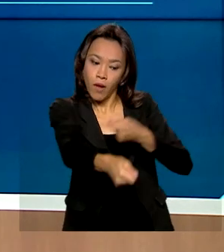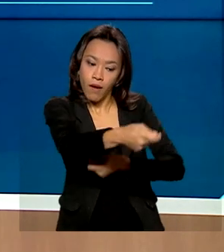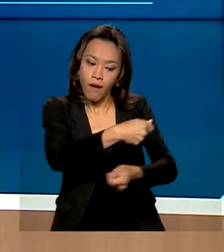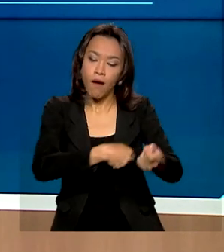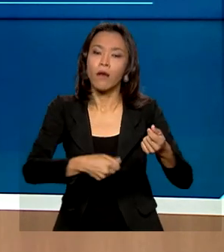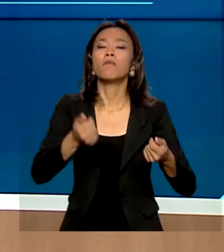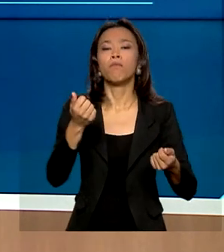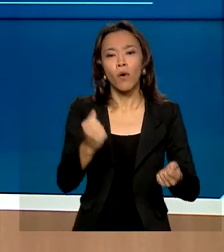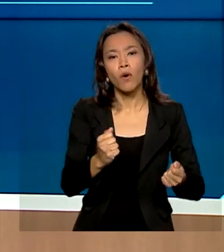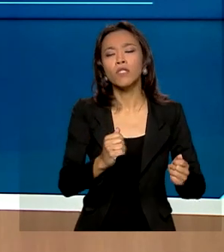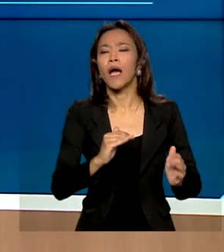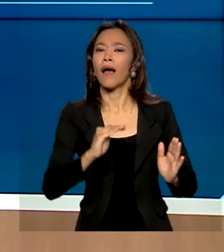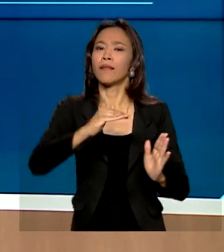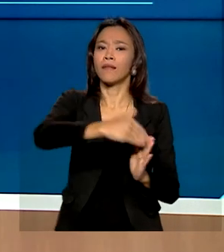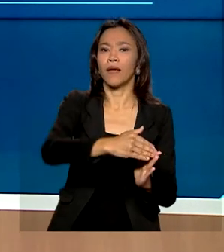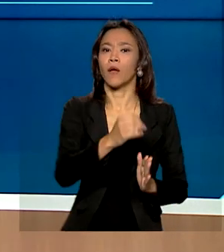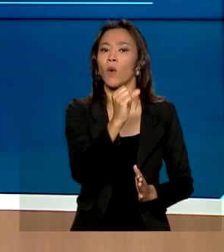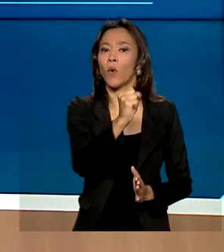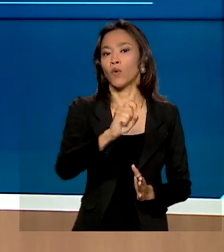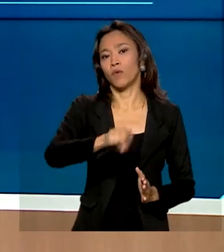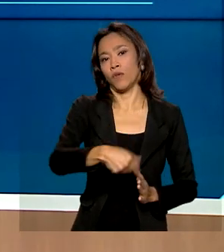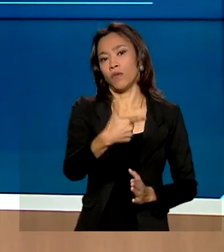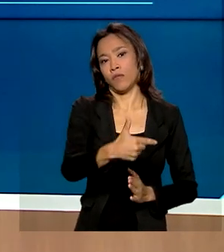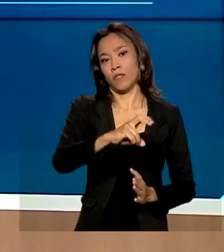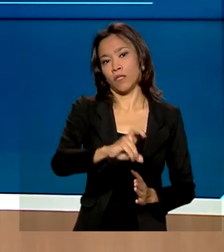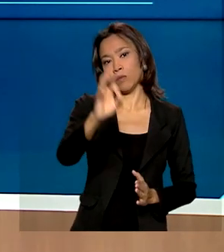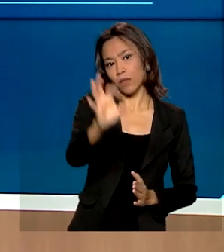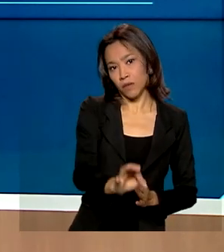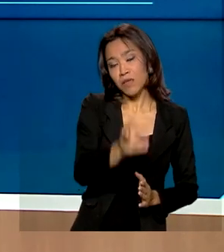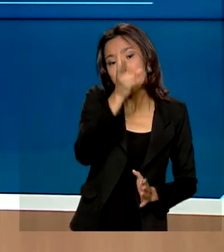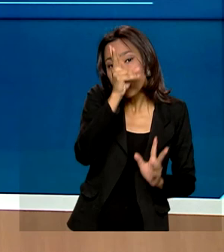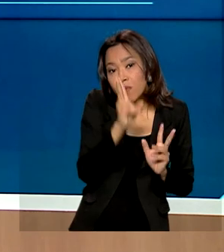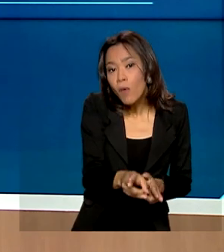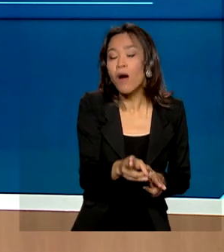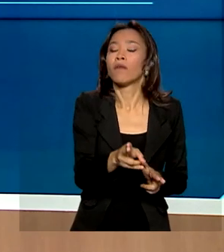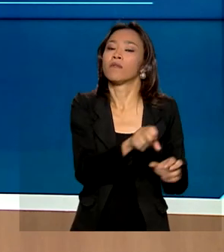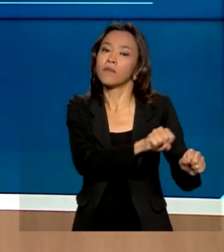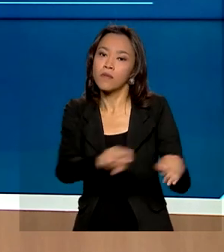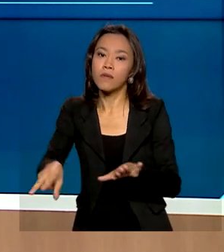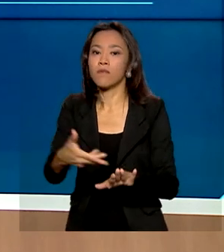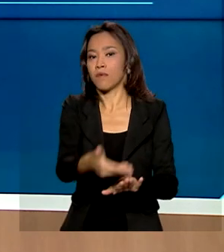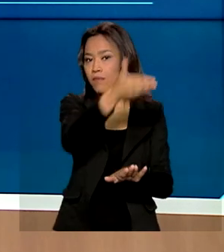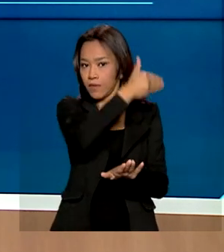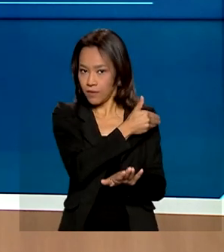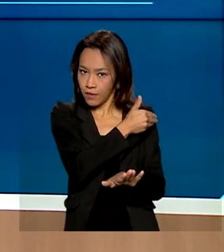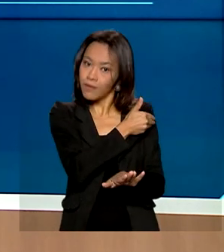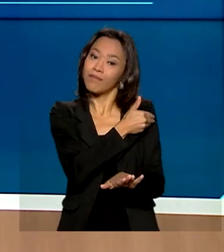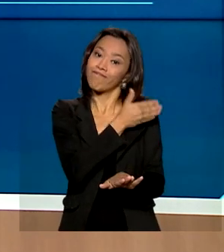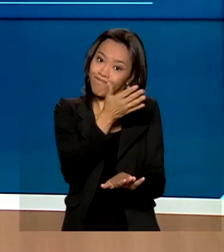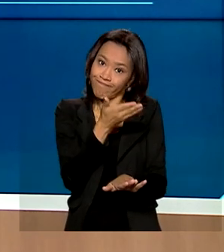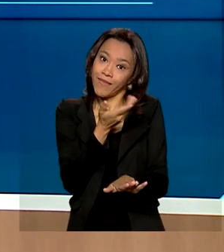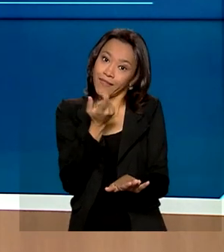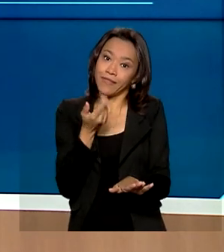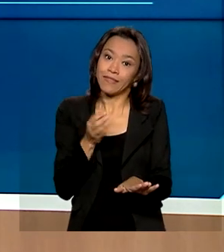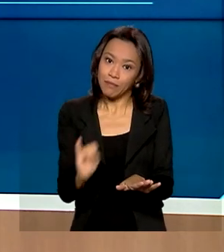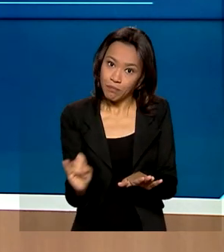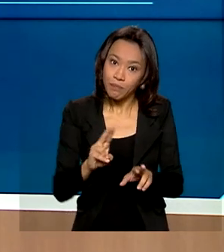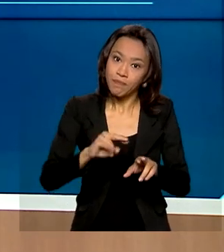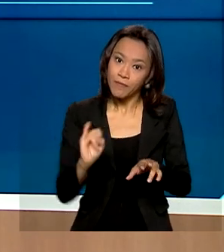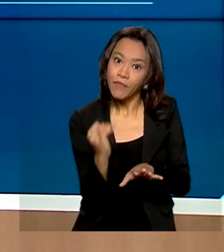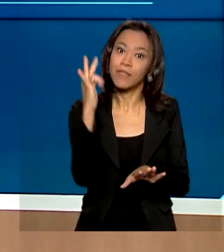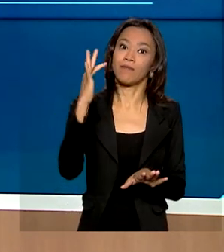,25%, que é a mesma da semana passada, para combater a inflação que se mostra mais resistente do que o esperado. Ora,